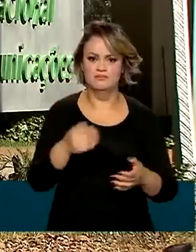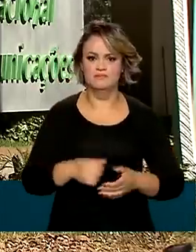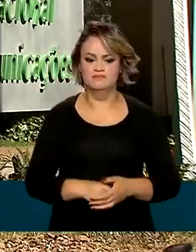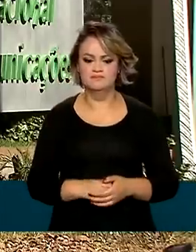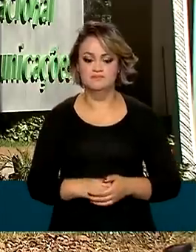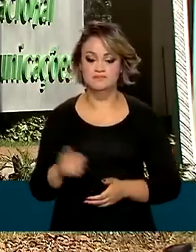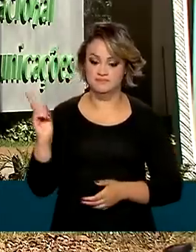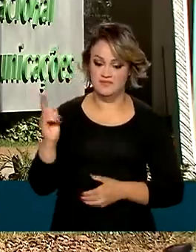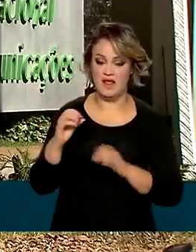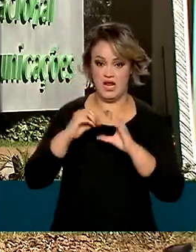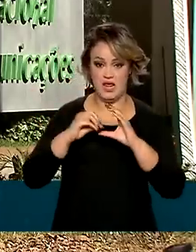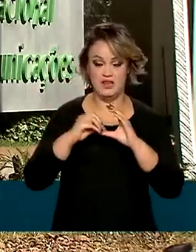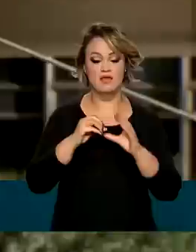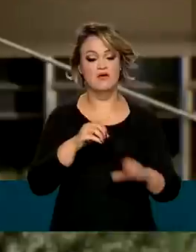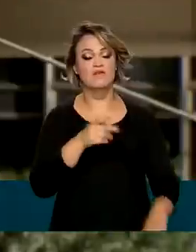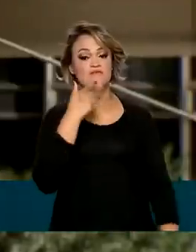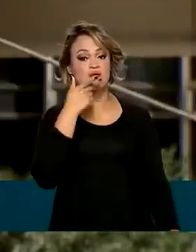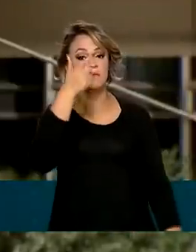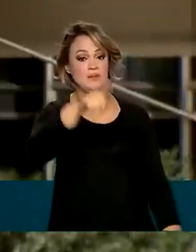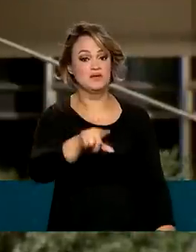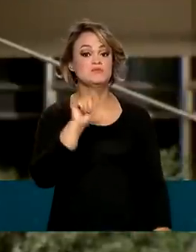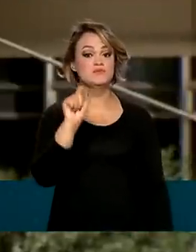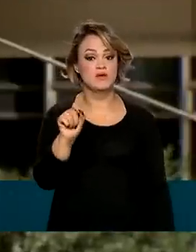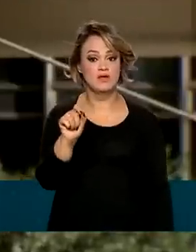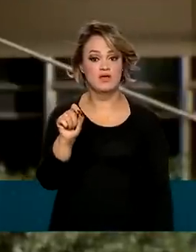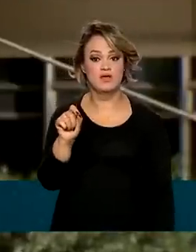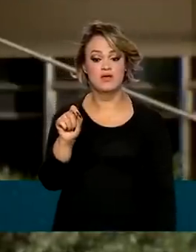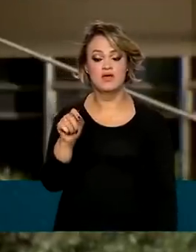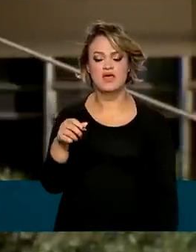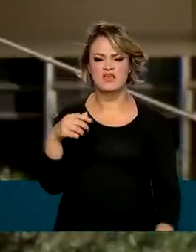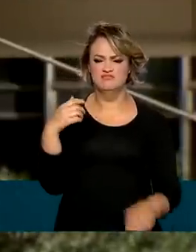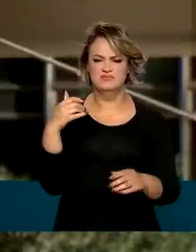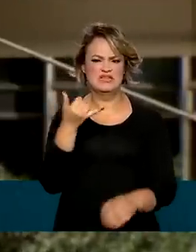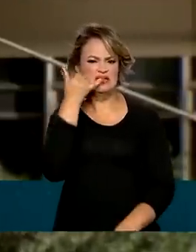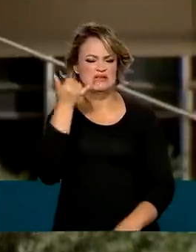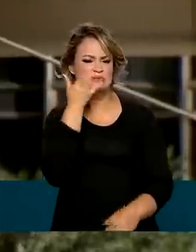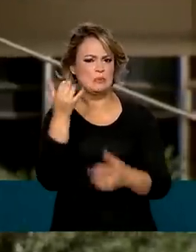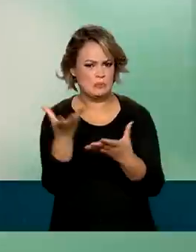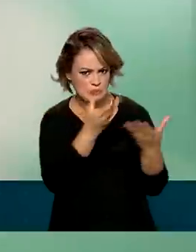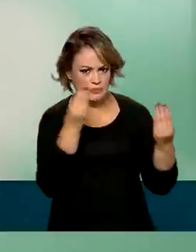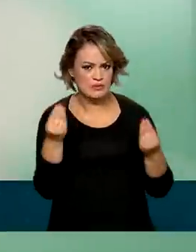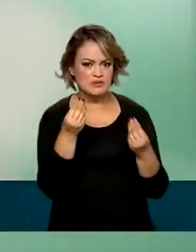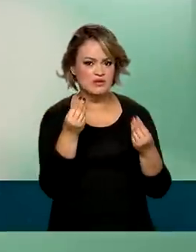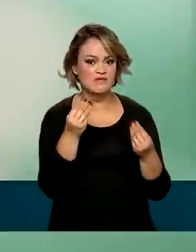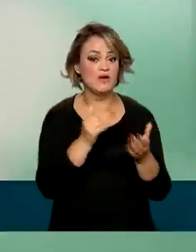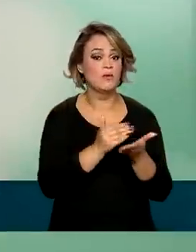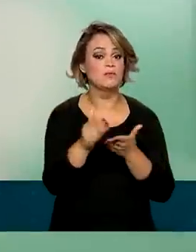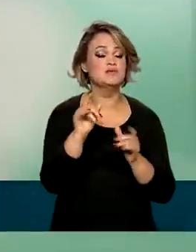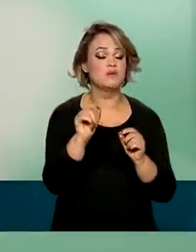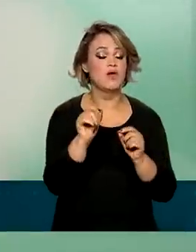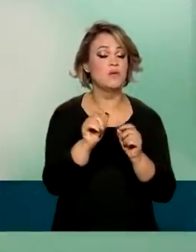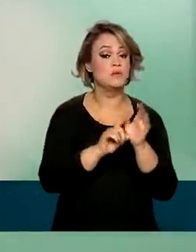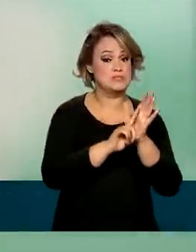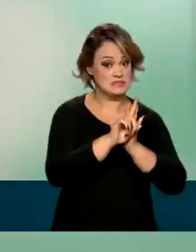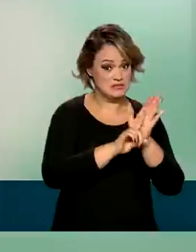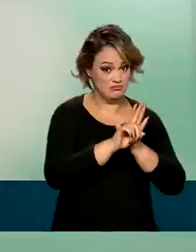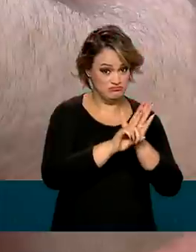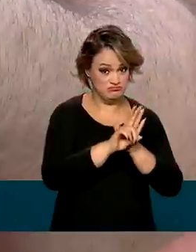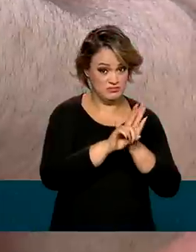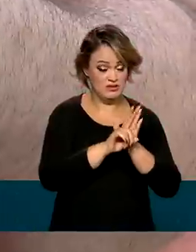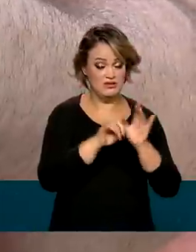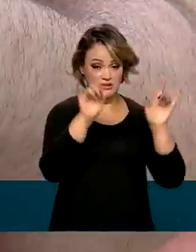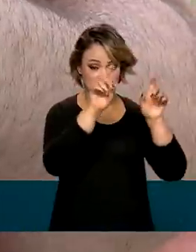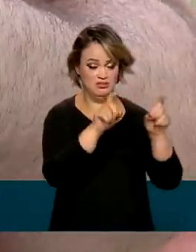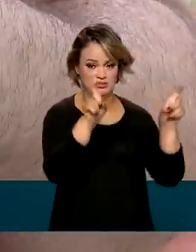A Anatel também decidiu apertar o cerco contra as ligações indesejadas. Abriu uma consulta pública pela